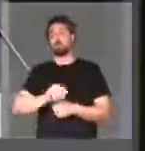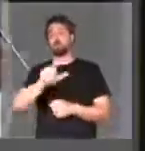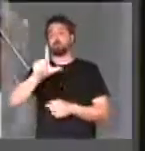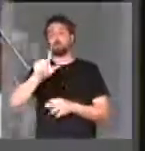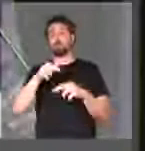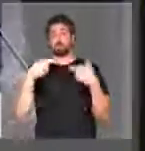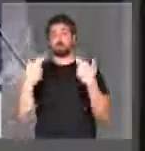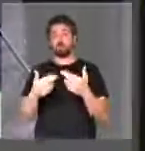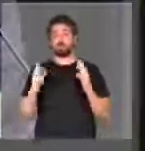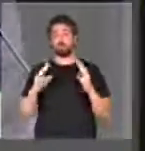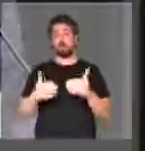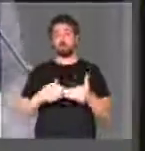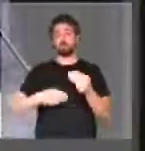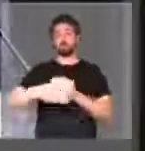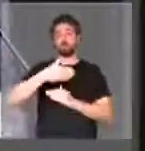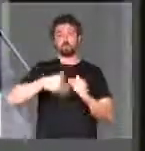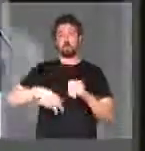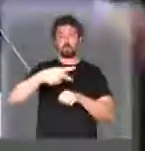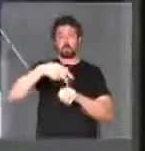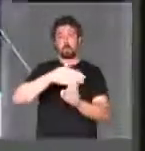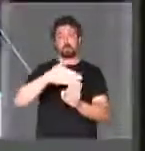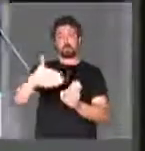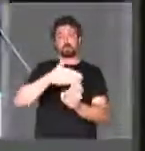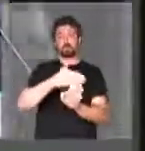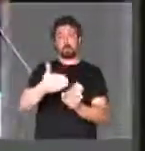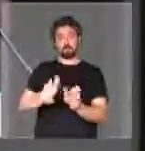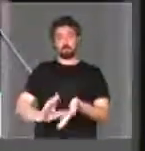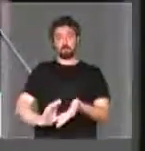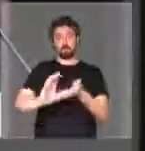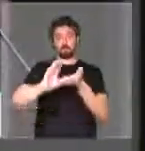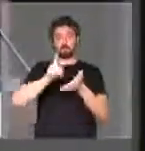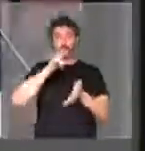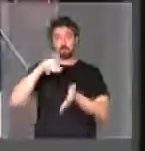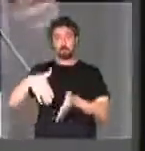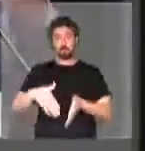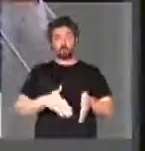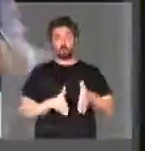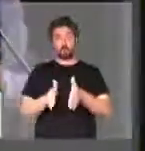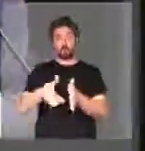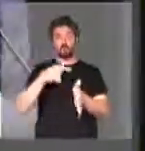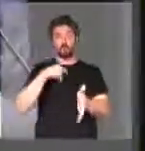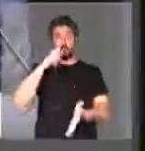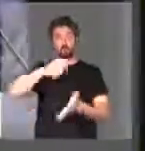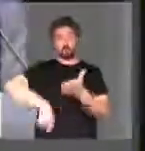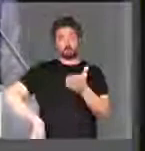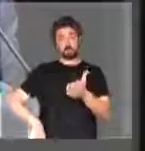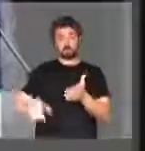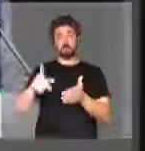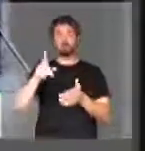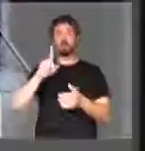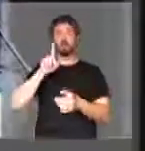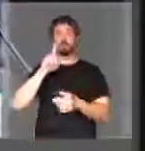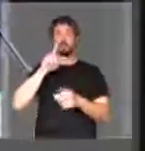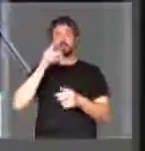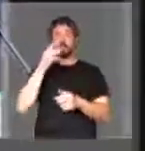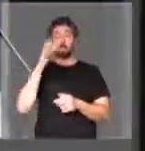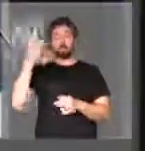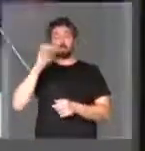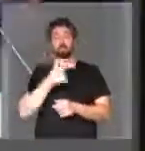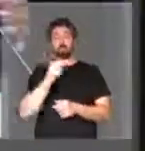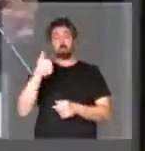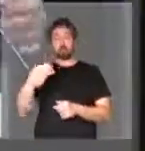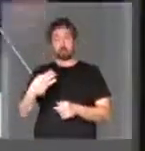julho a reunião da Comissão Mixta Transfronteiriça, o Conselho do Rio, que eu assinei em Paris em